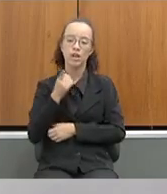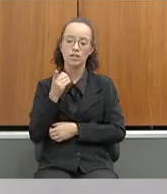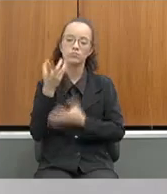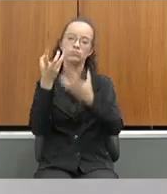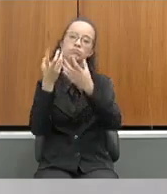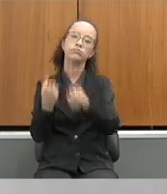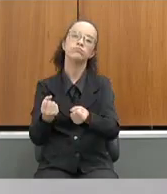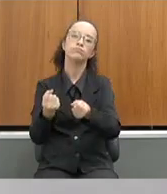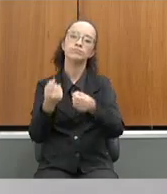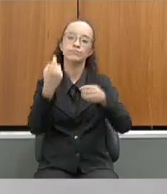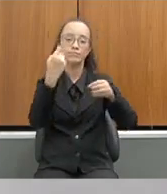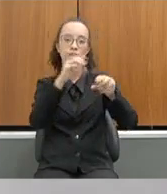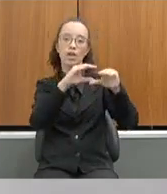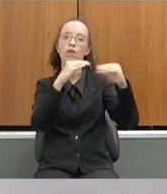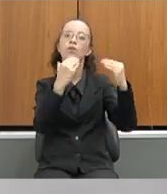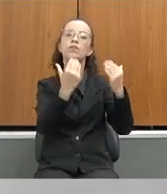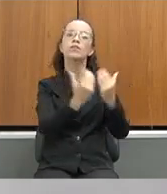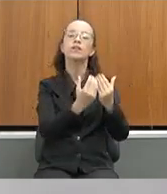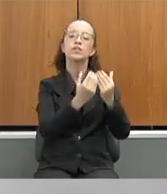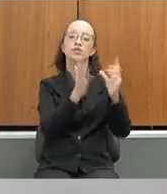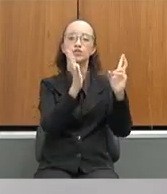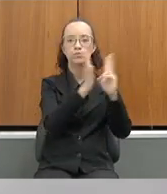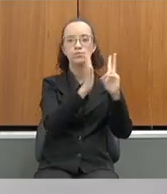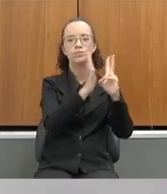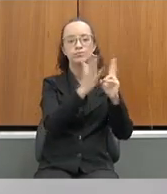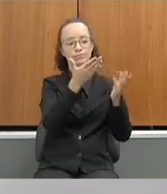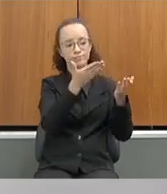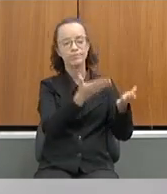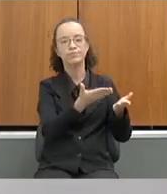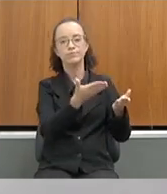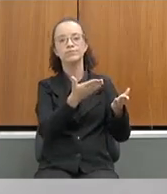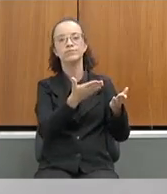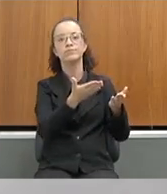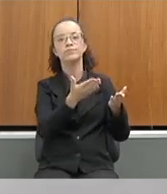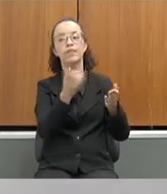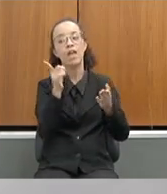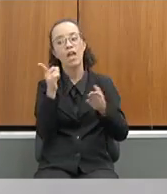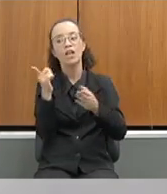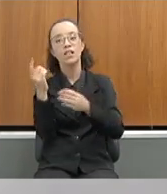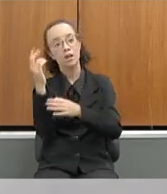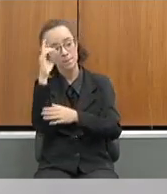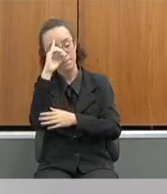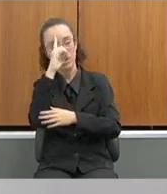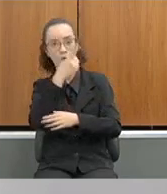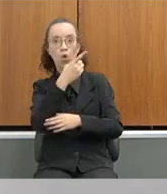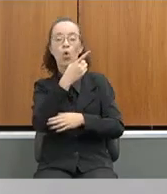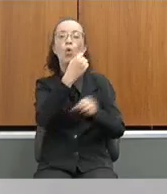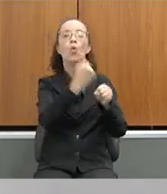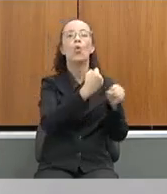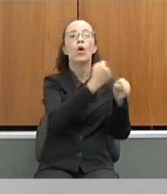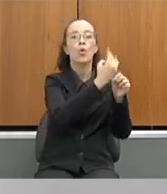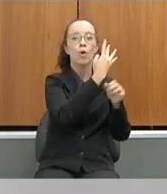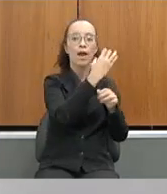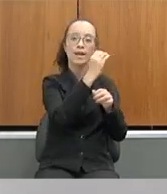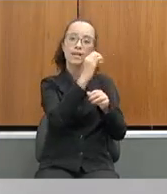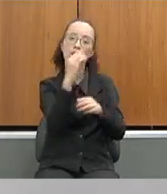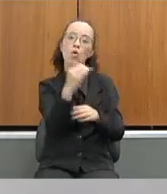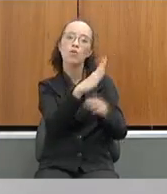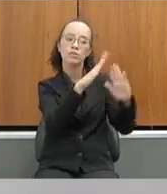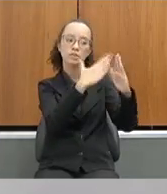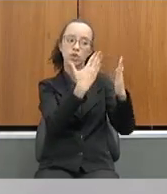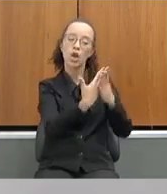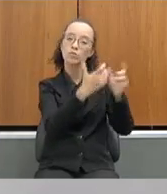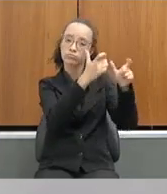comunidade e essa tradicional, comunidade indígena, ela mandou construir 40 novas escolas lá,